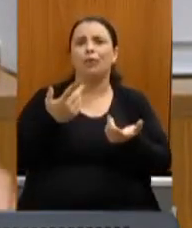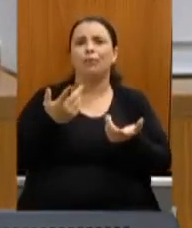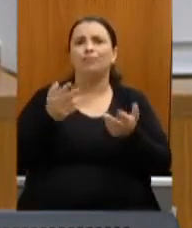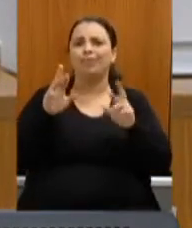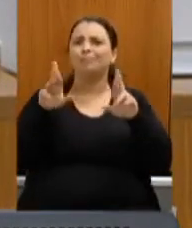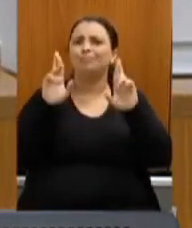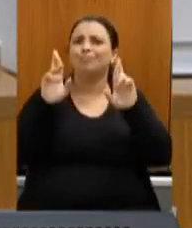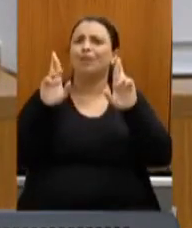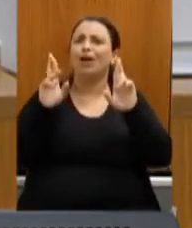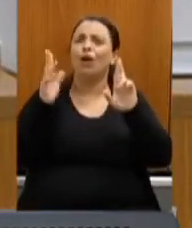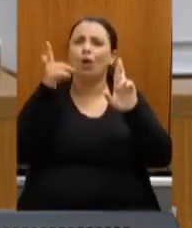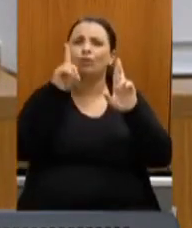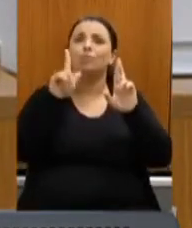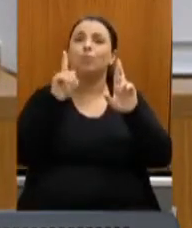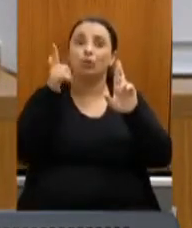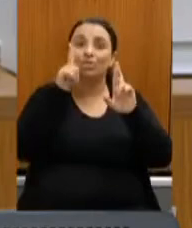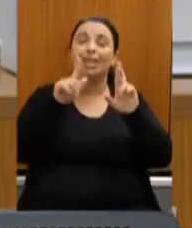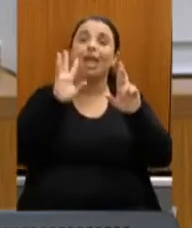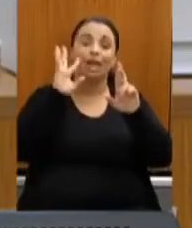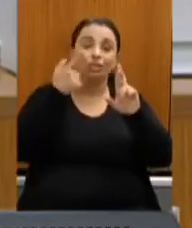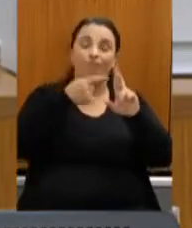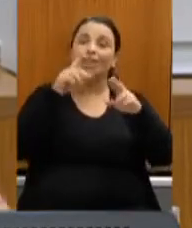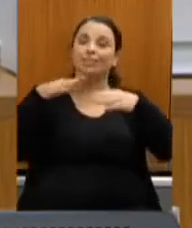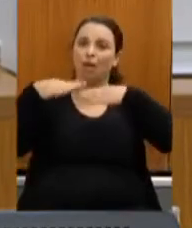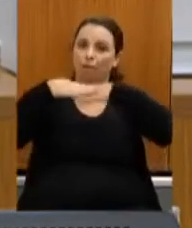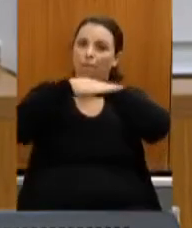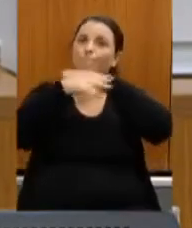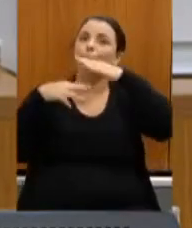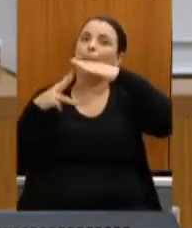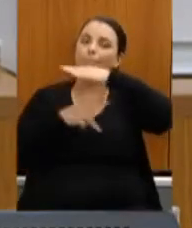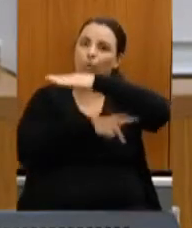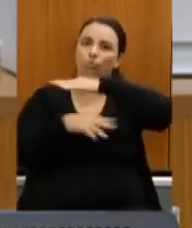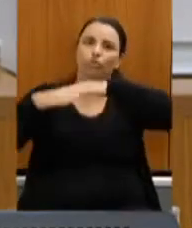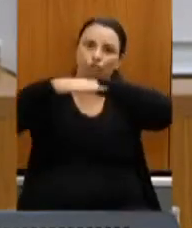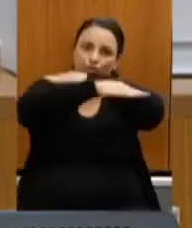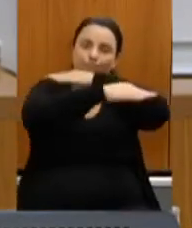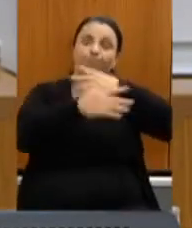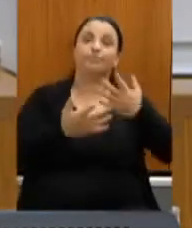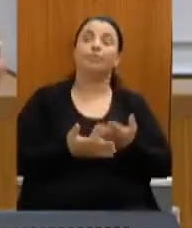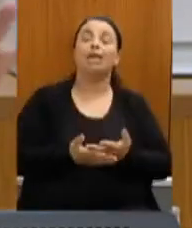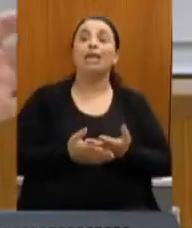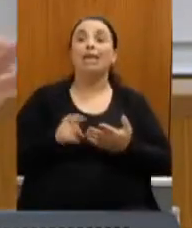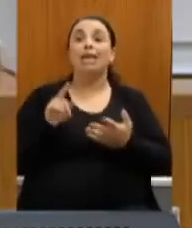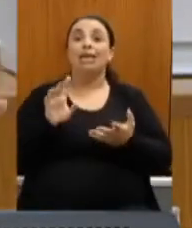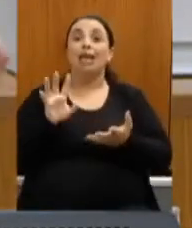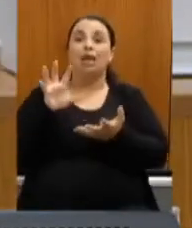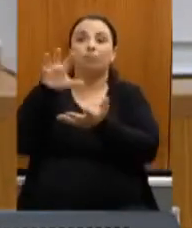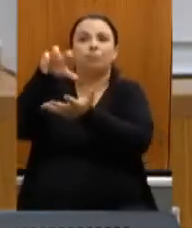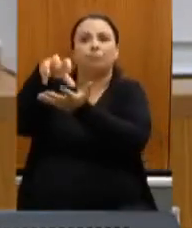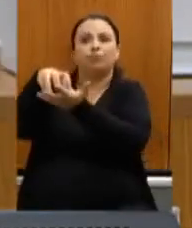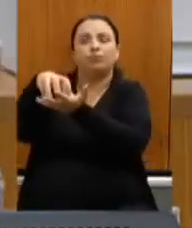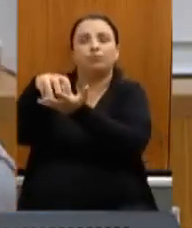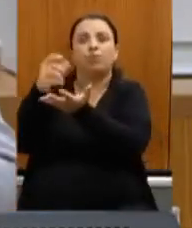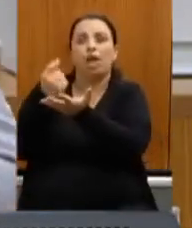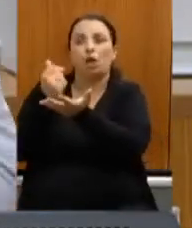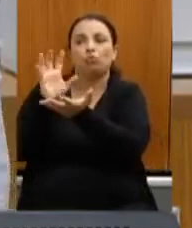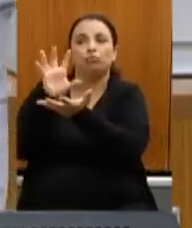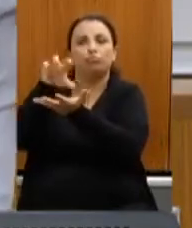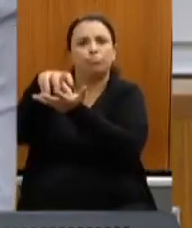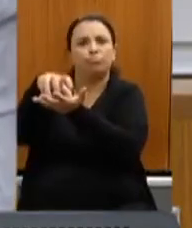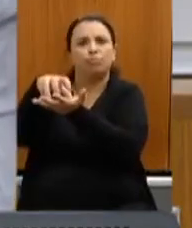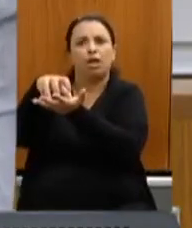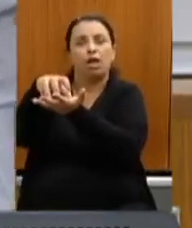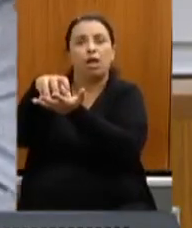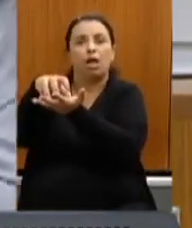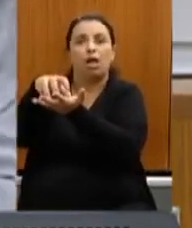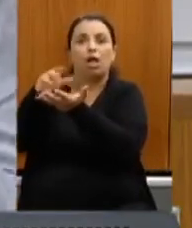do dia é interessante essa questão da descentralização eu acho que se a gente pegar sabe deputado